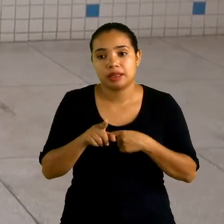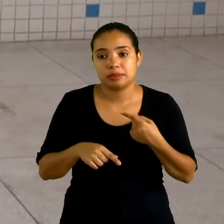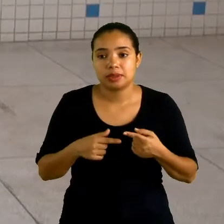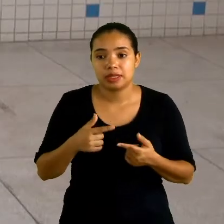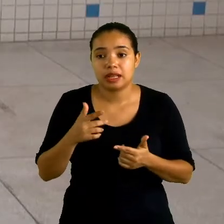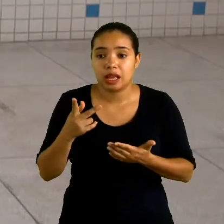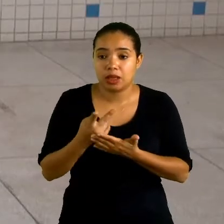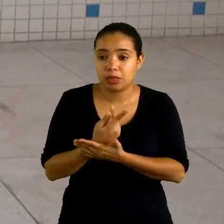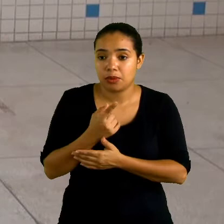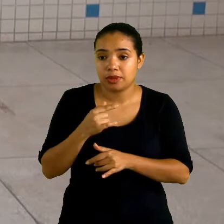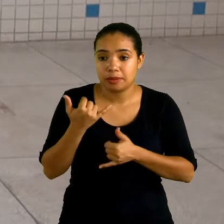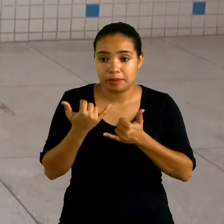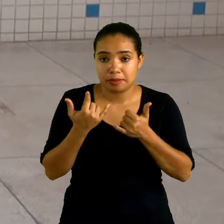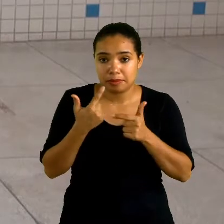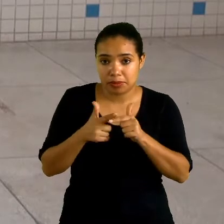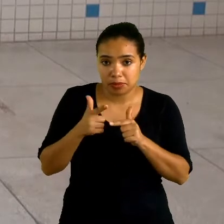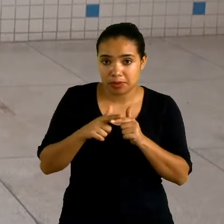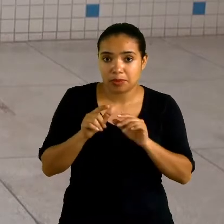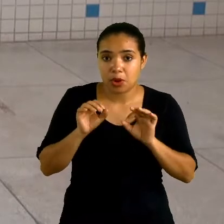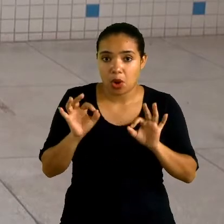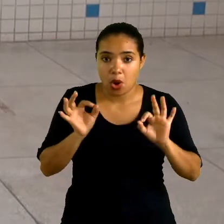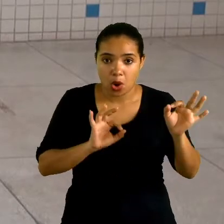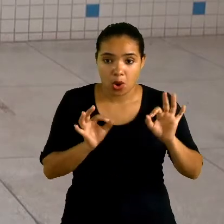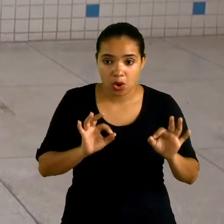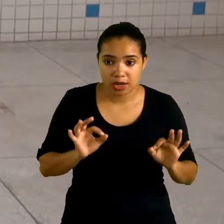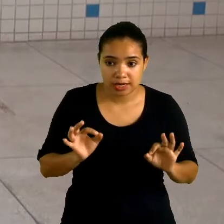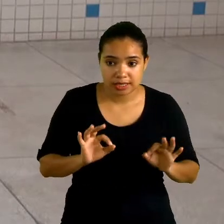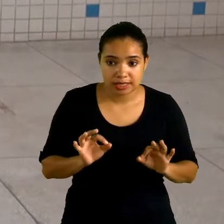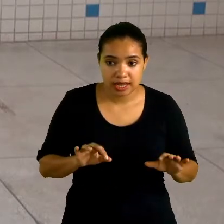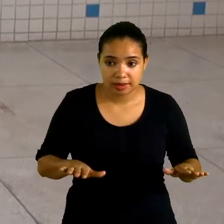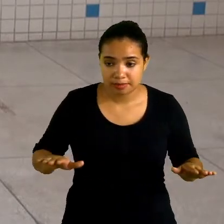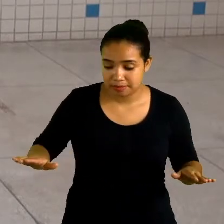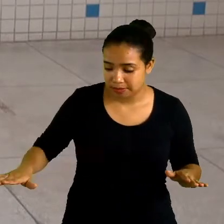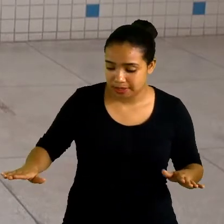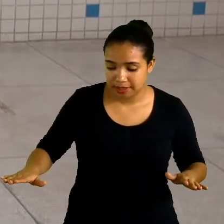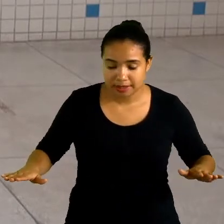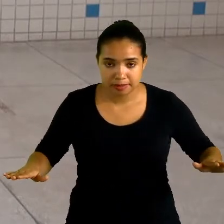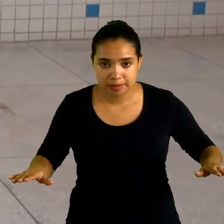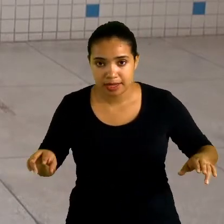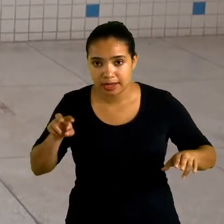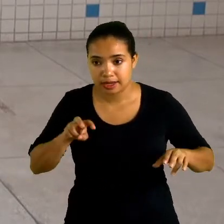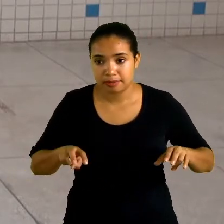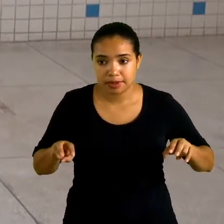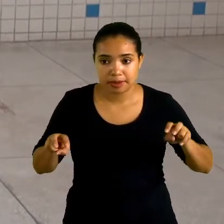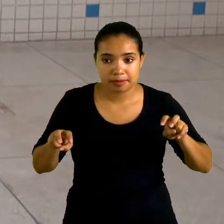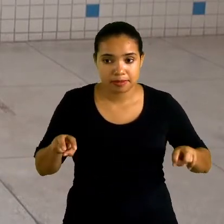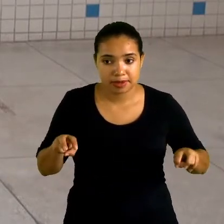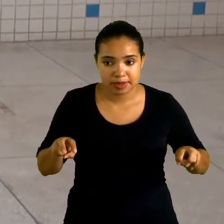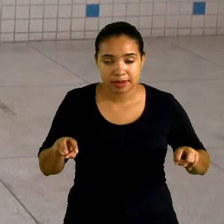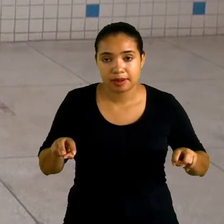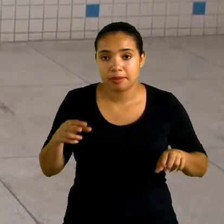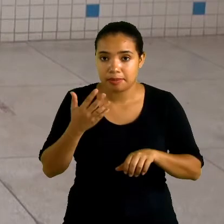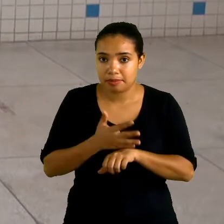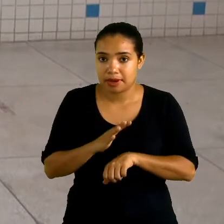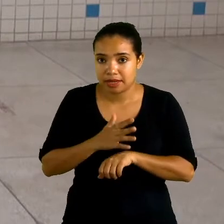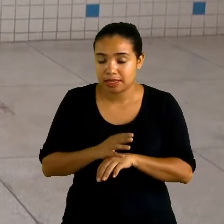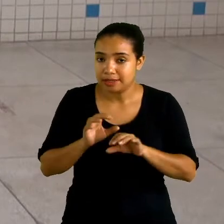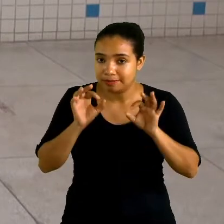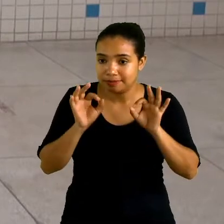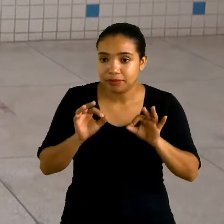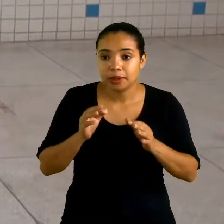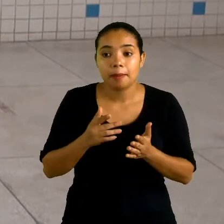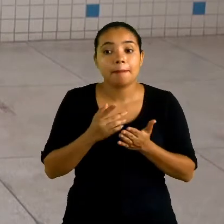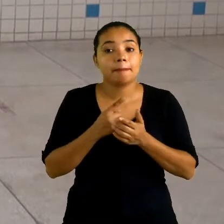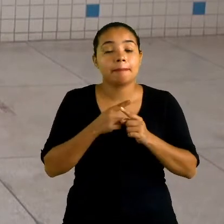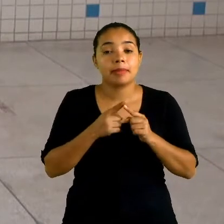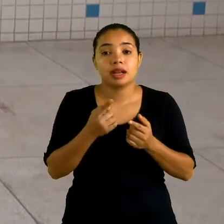Organizei aqui o meu espaço, né? Coloquei o meu elástico nas duas cadeiras fixas aqui, para a gente fazer a nossa atividade. Mas antes de começar